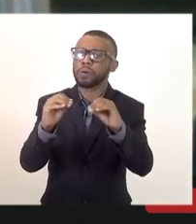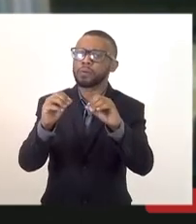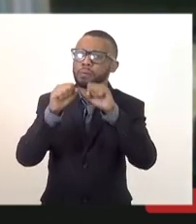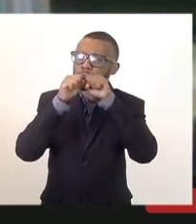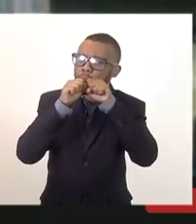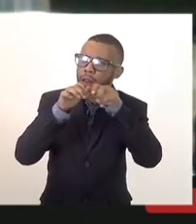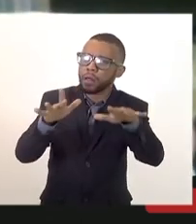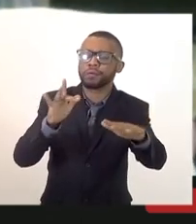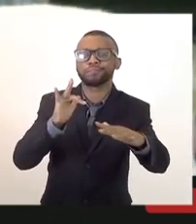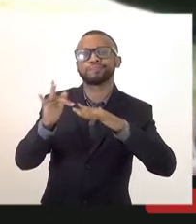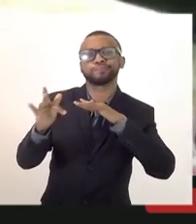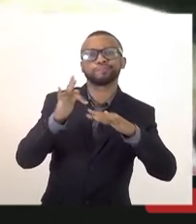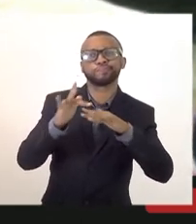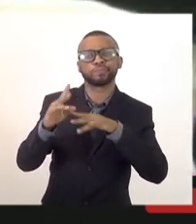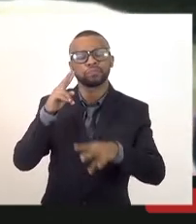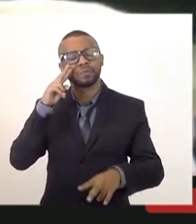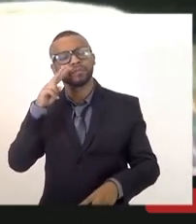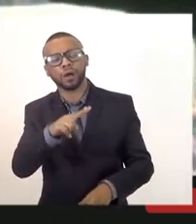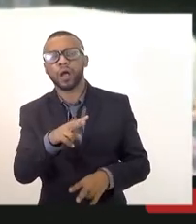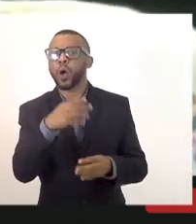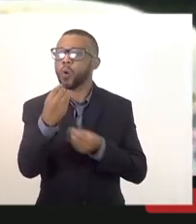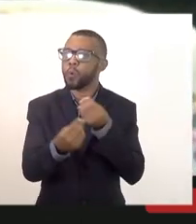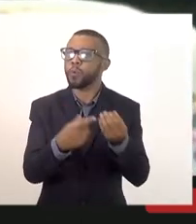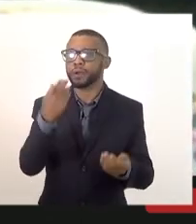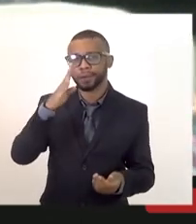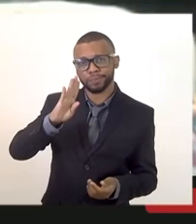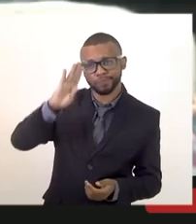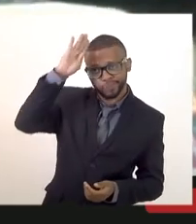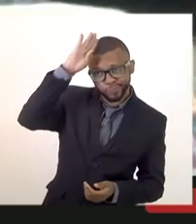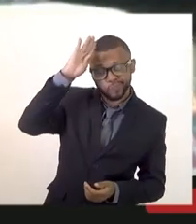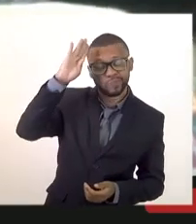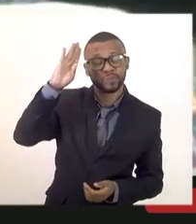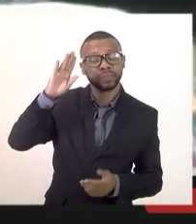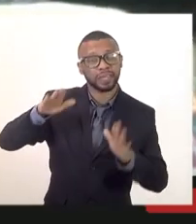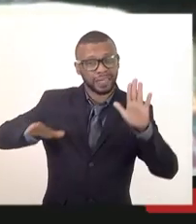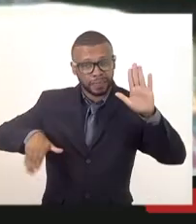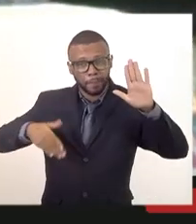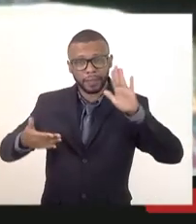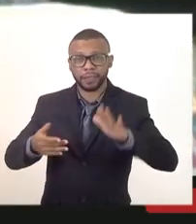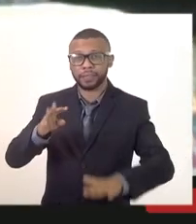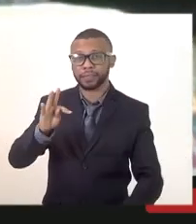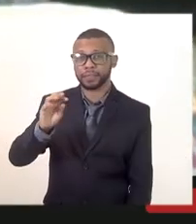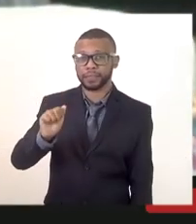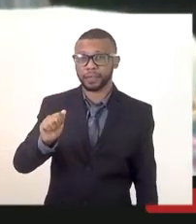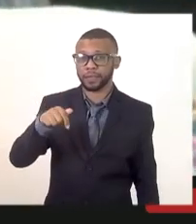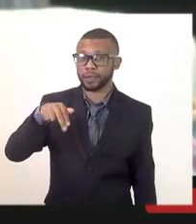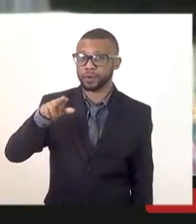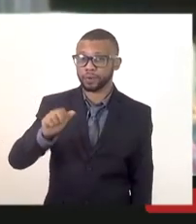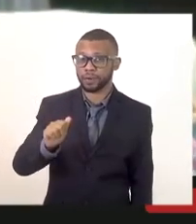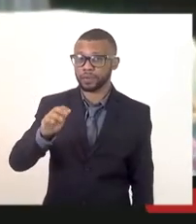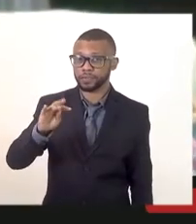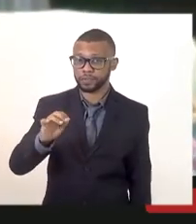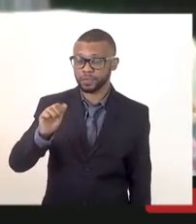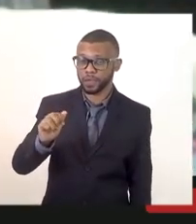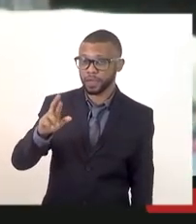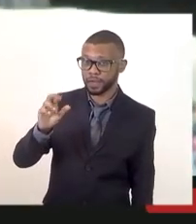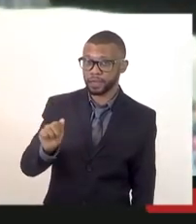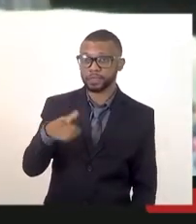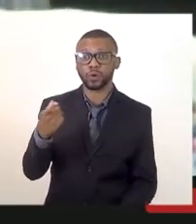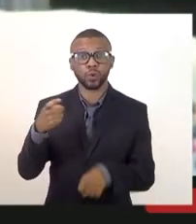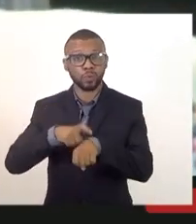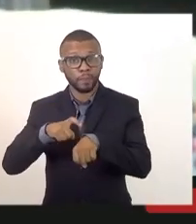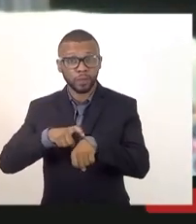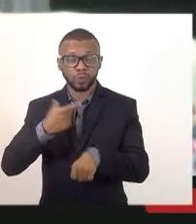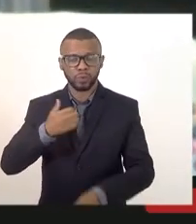do mundo para ver a presteza do corpo de bombeiros no salvamento na praia de Taquatiara então quando um militar eu gostaria de